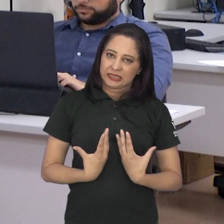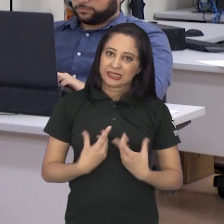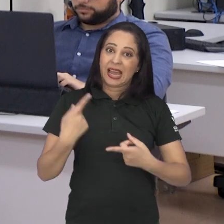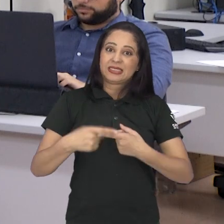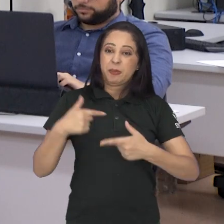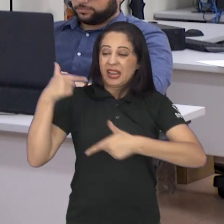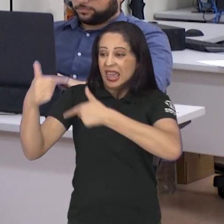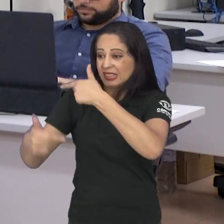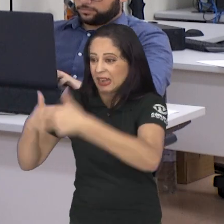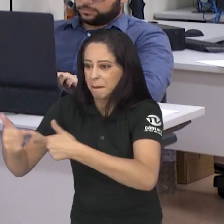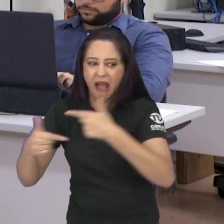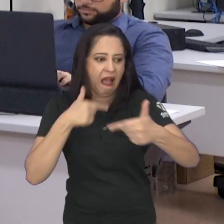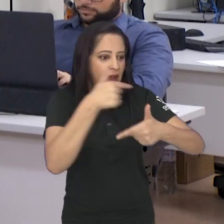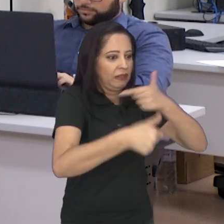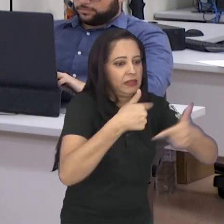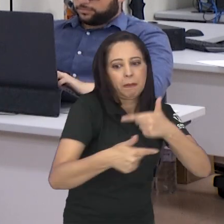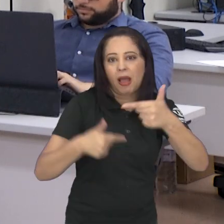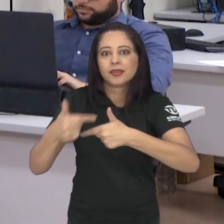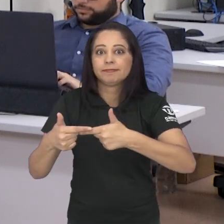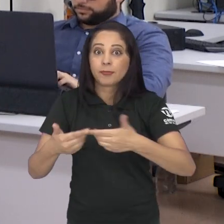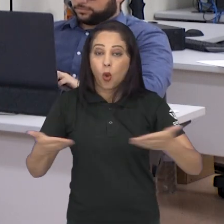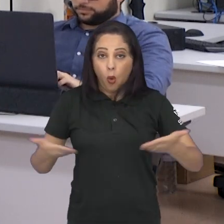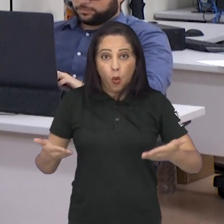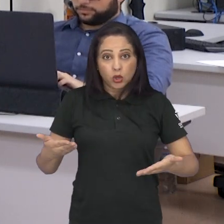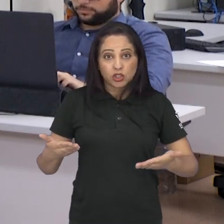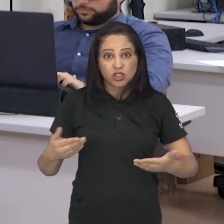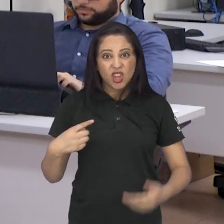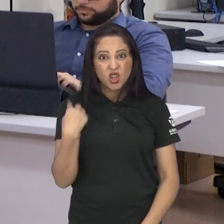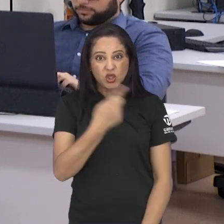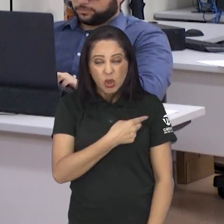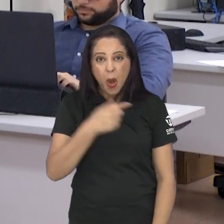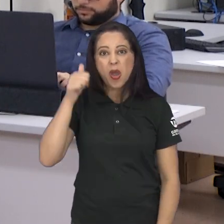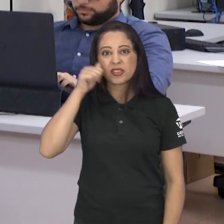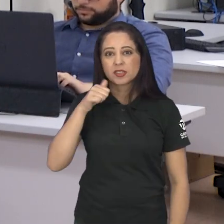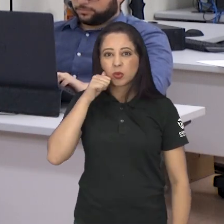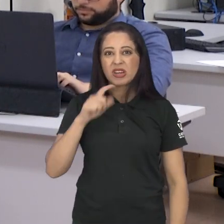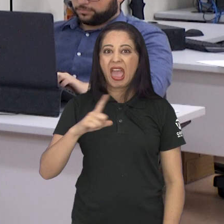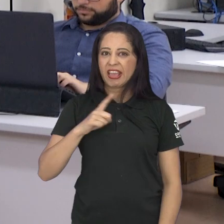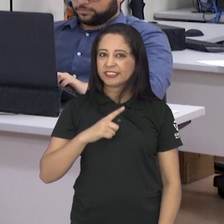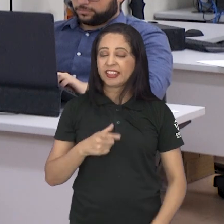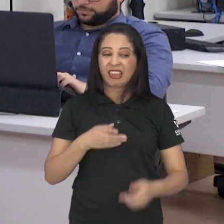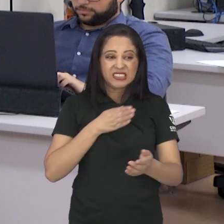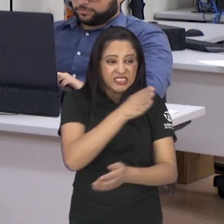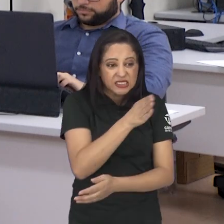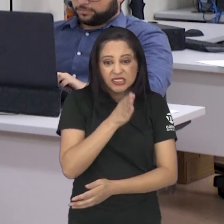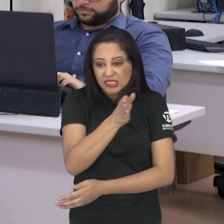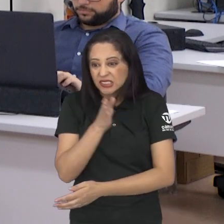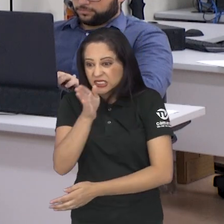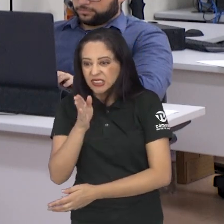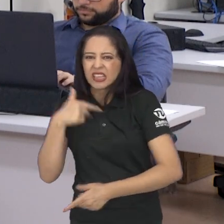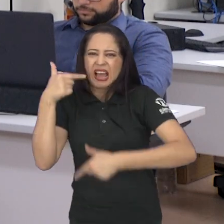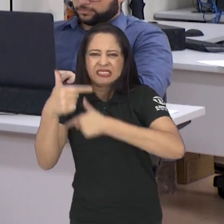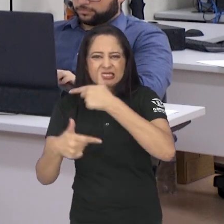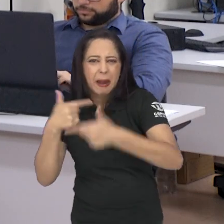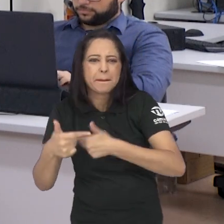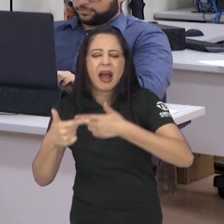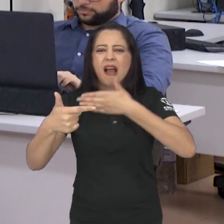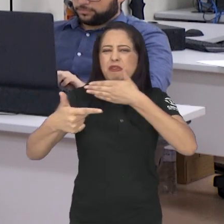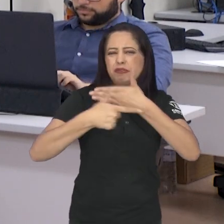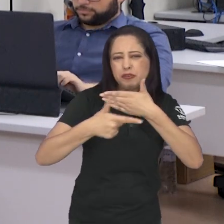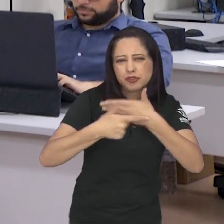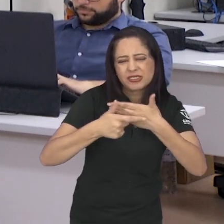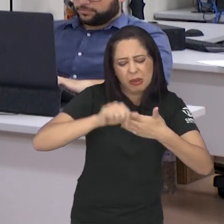Estou falando da dupla jornada. Hoje, nós, mulheres, assumimos inúmeros papéis na sociedade, acumulamos